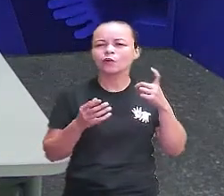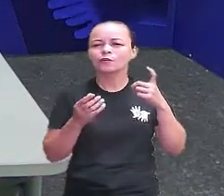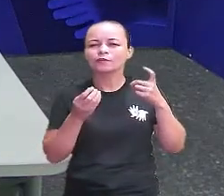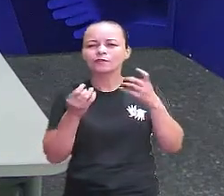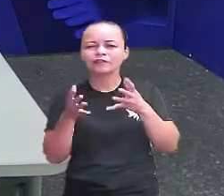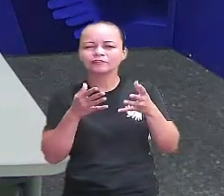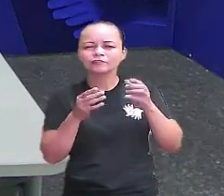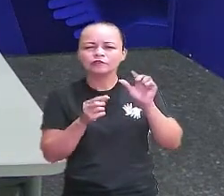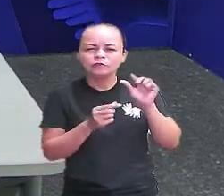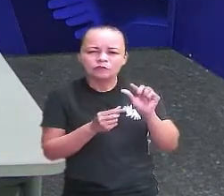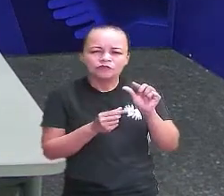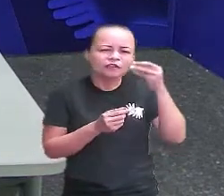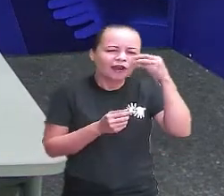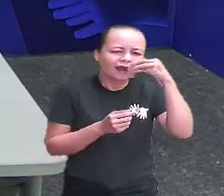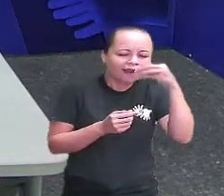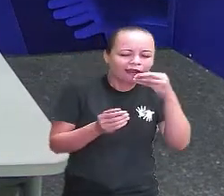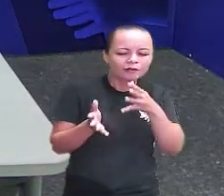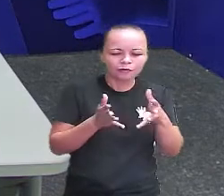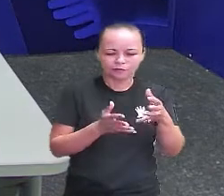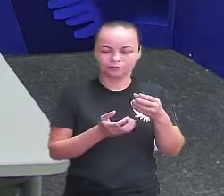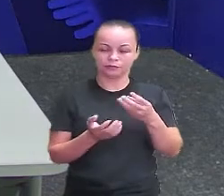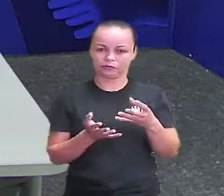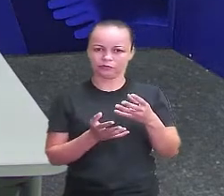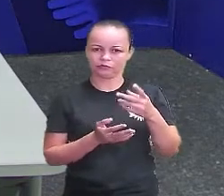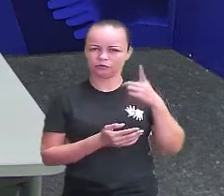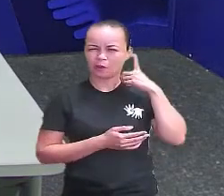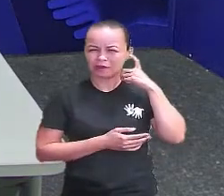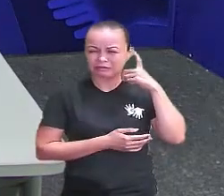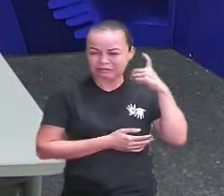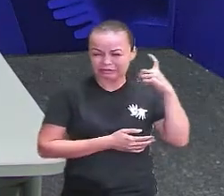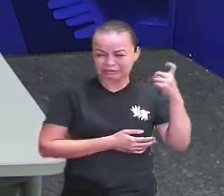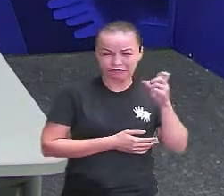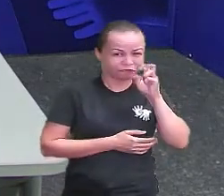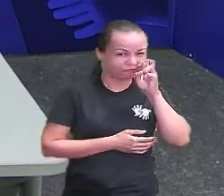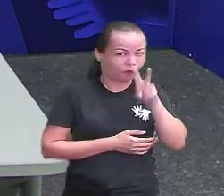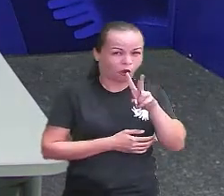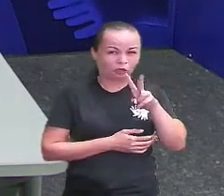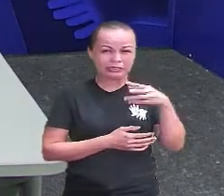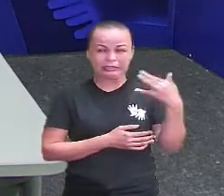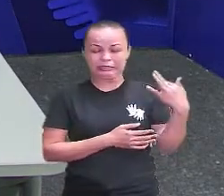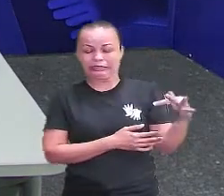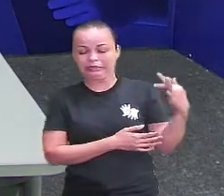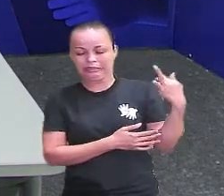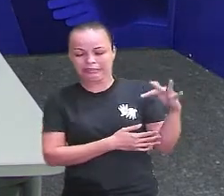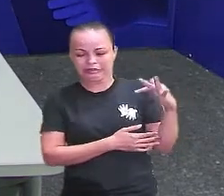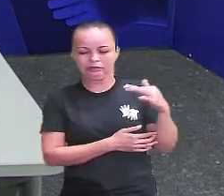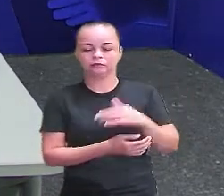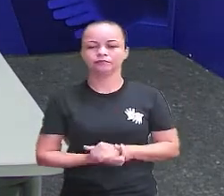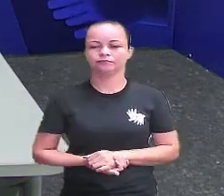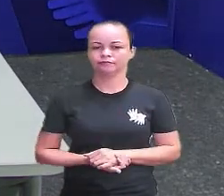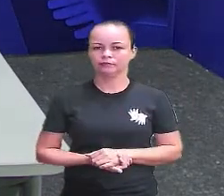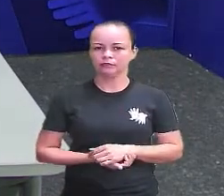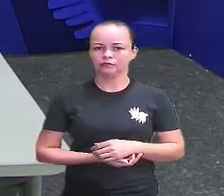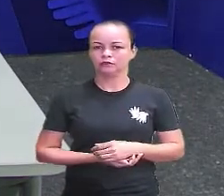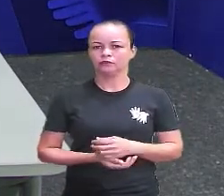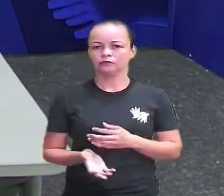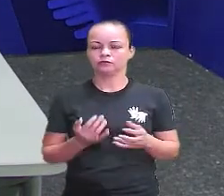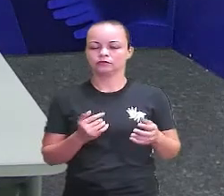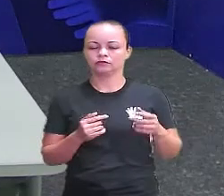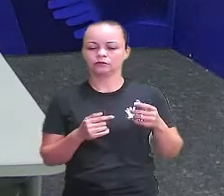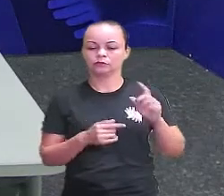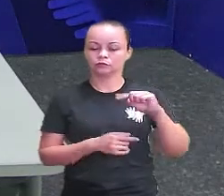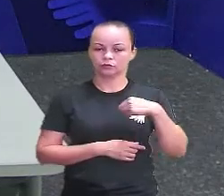ah, ele é muito formoso. Um som alto e forte pode ser doloroso. Ouvir, nós